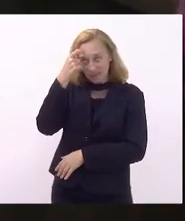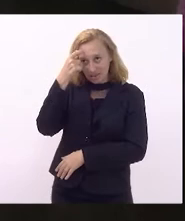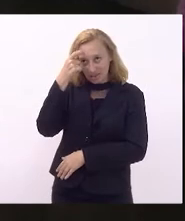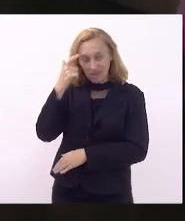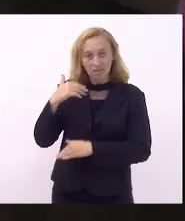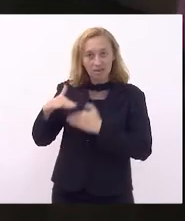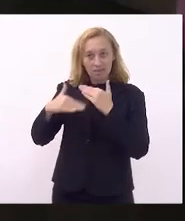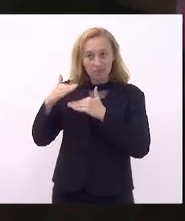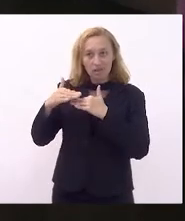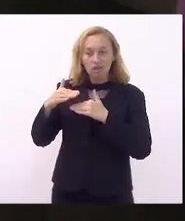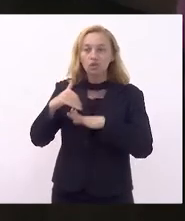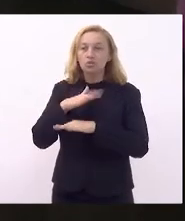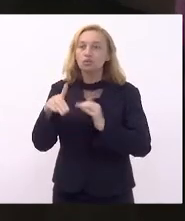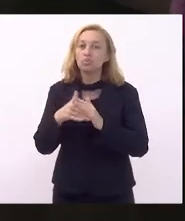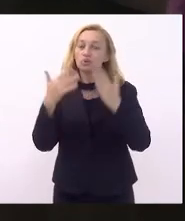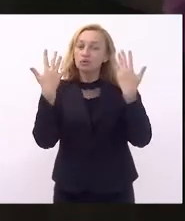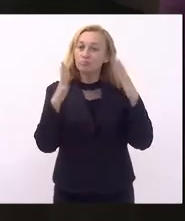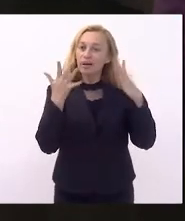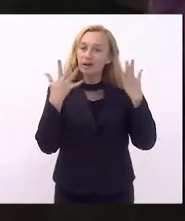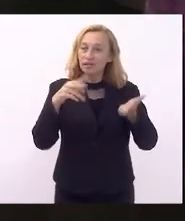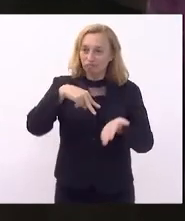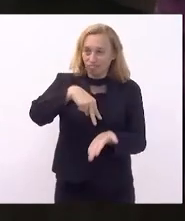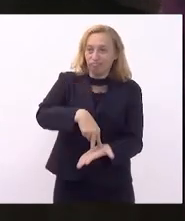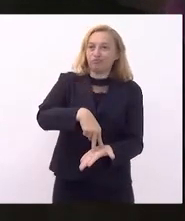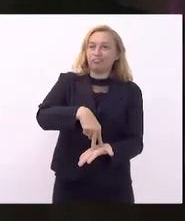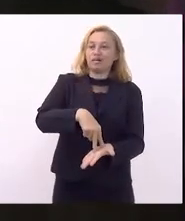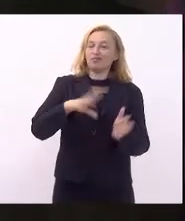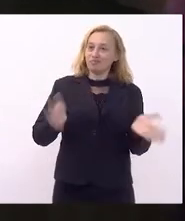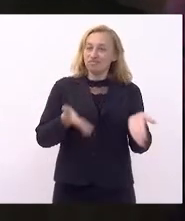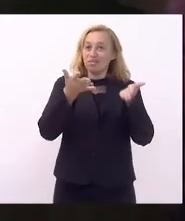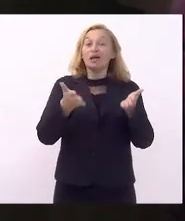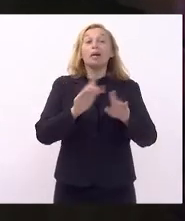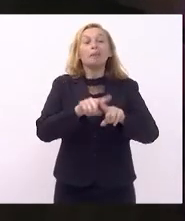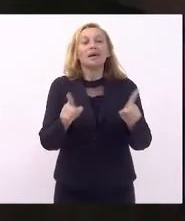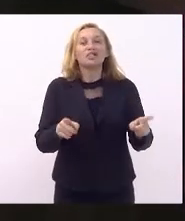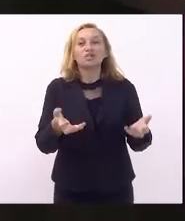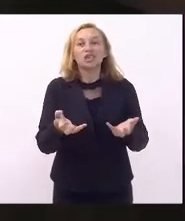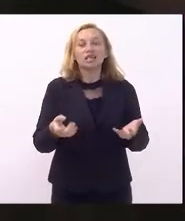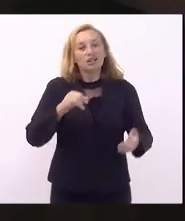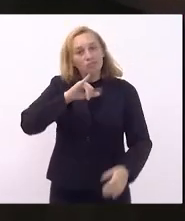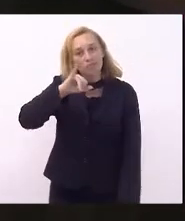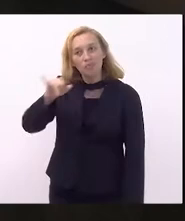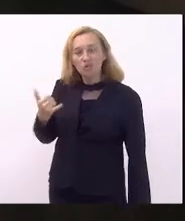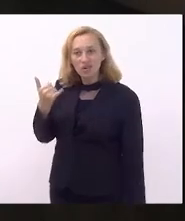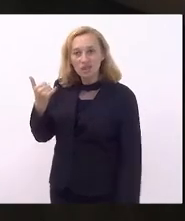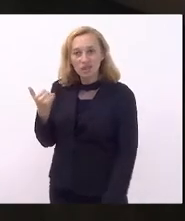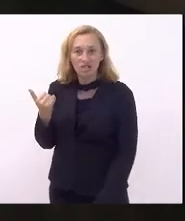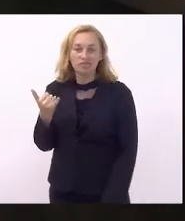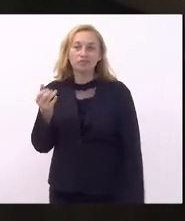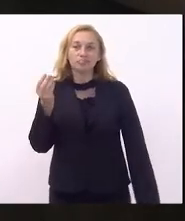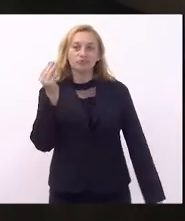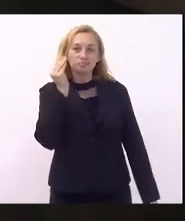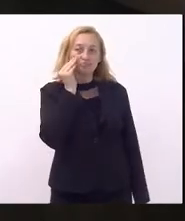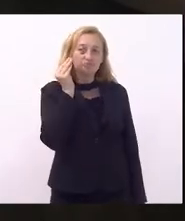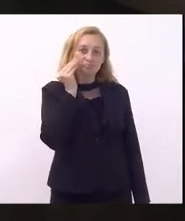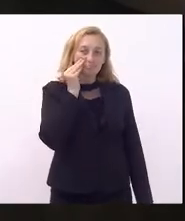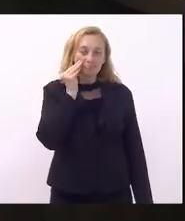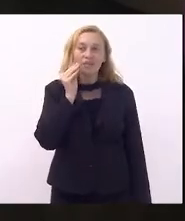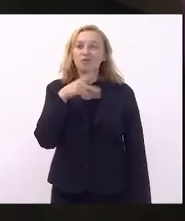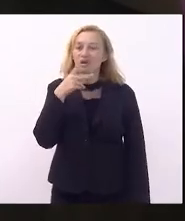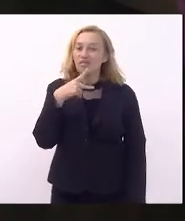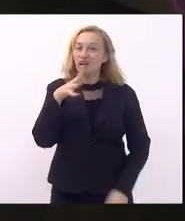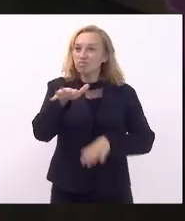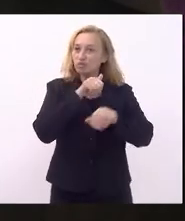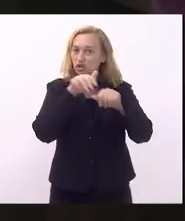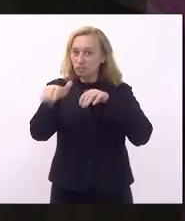aqui de pé para aplaudir por essa iniciativa. Mas eu queria aproveitar essa oportunidade, senhor presidente, para fazer